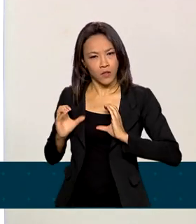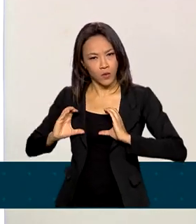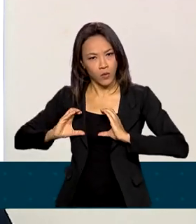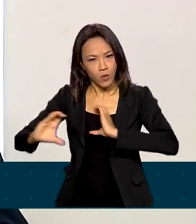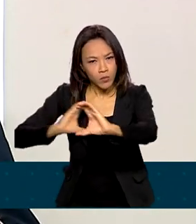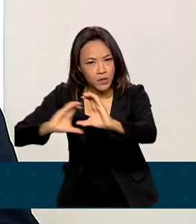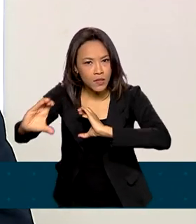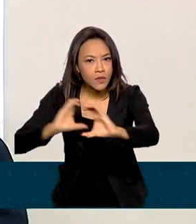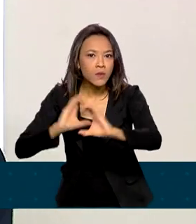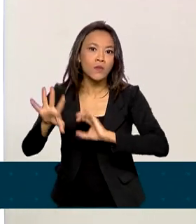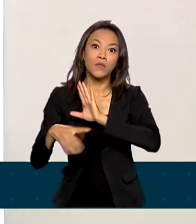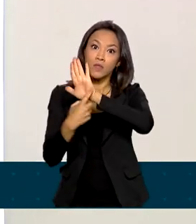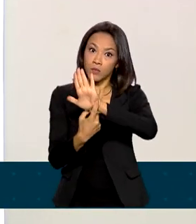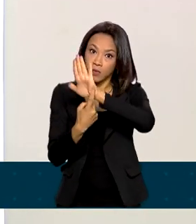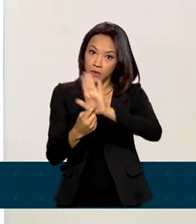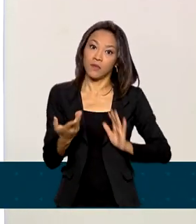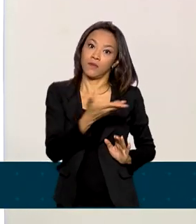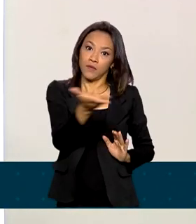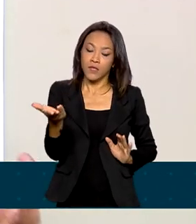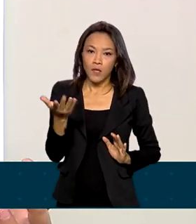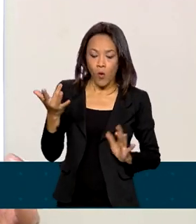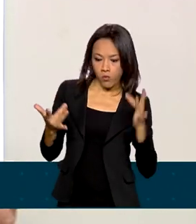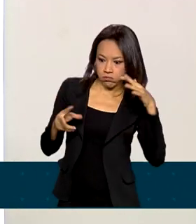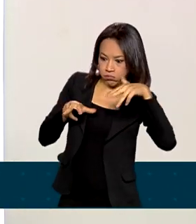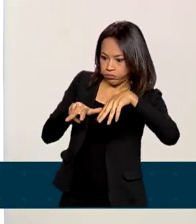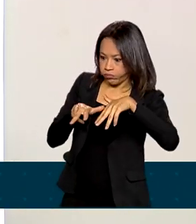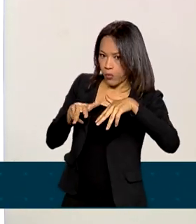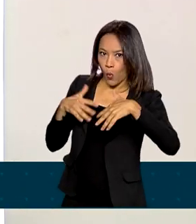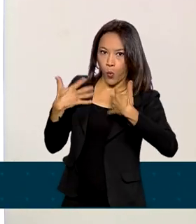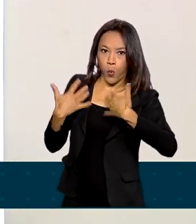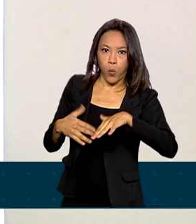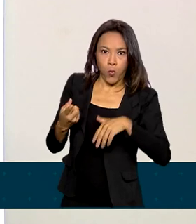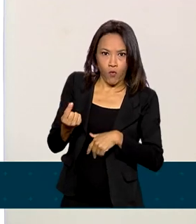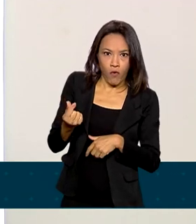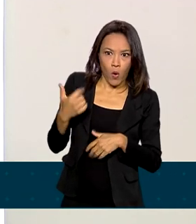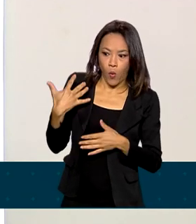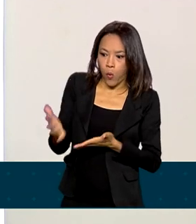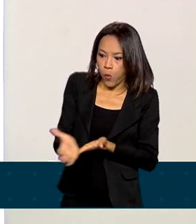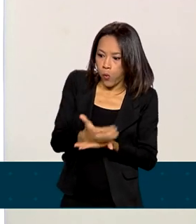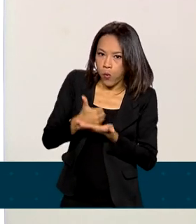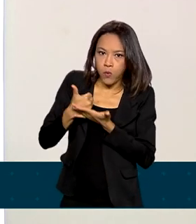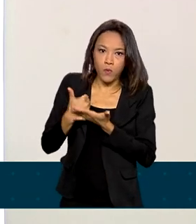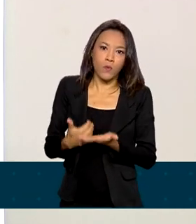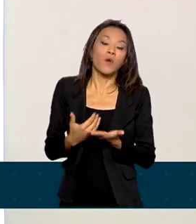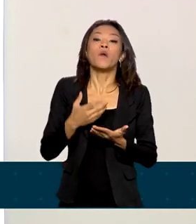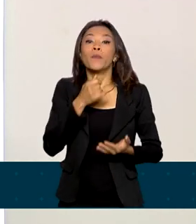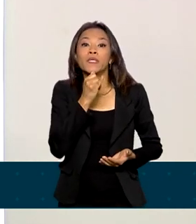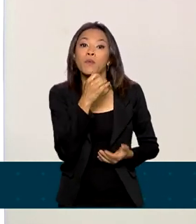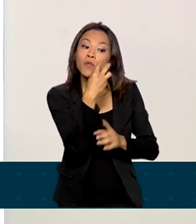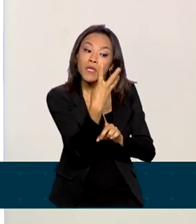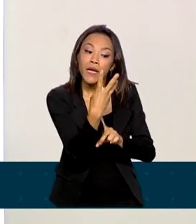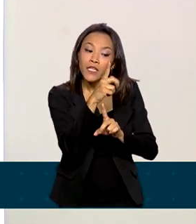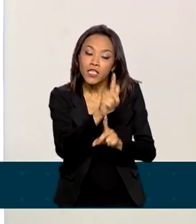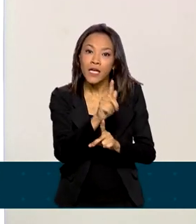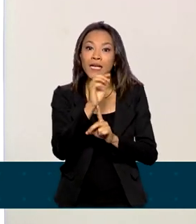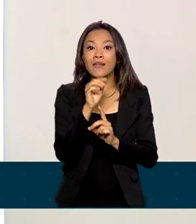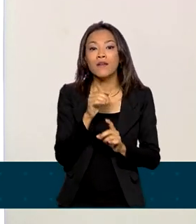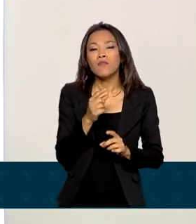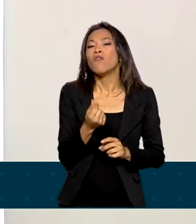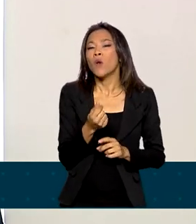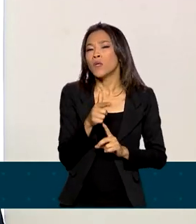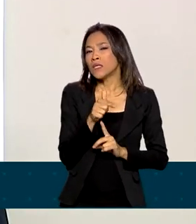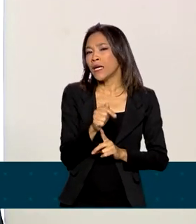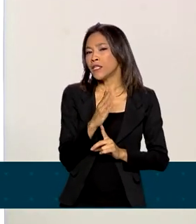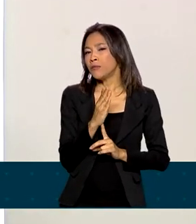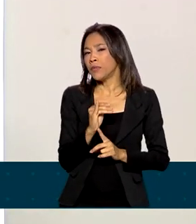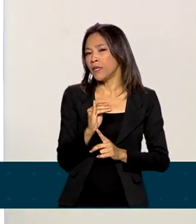para mostrar ao nosso telespectador o avanço dos valores também, o leilão do 3G, por exemplo, rendeu em torno de 7 bilhões de reais